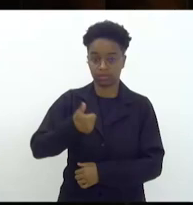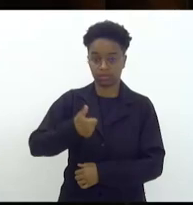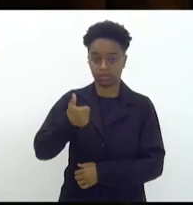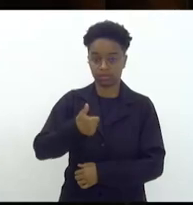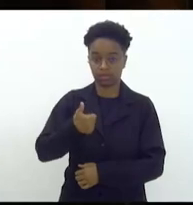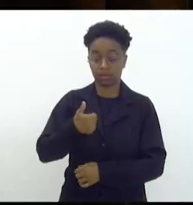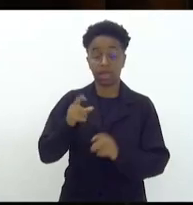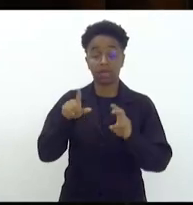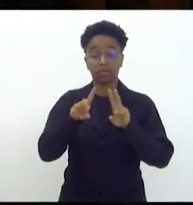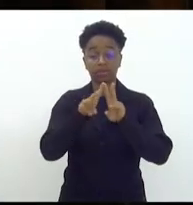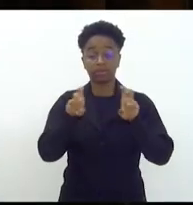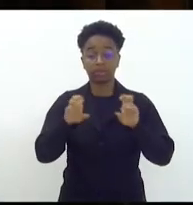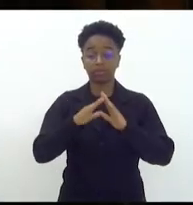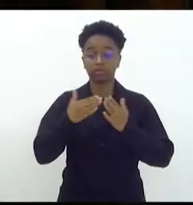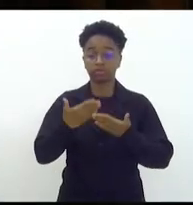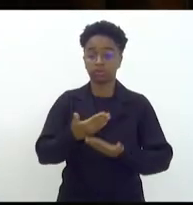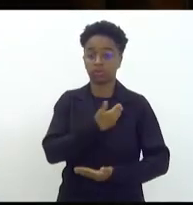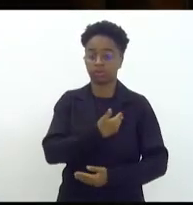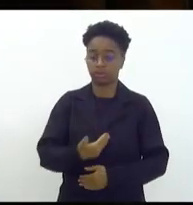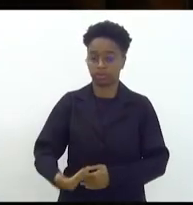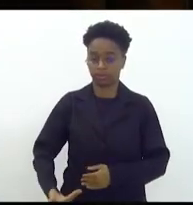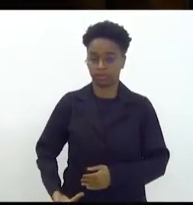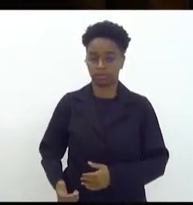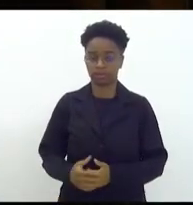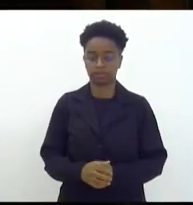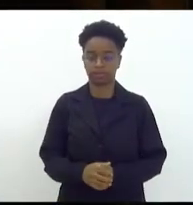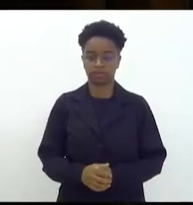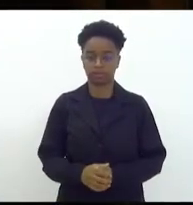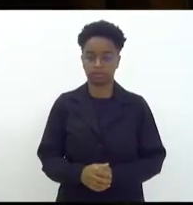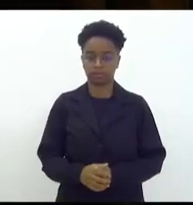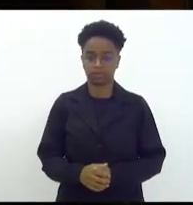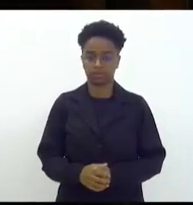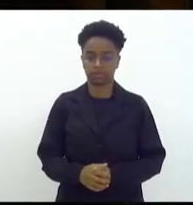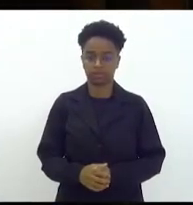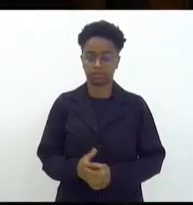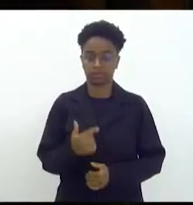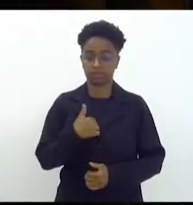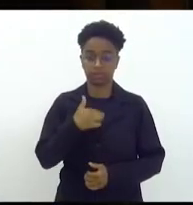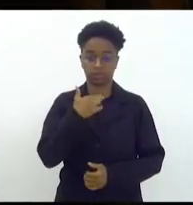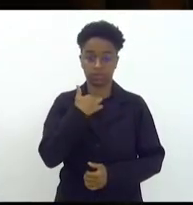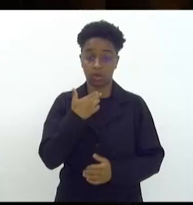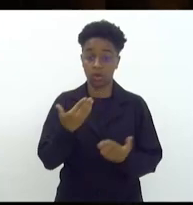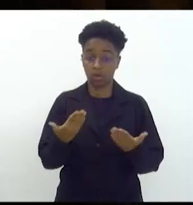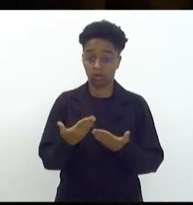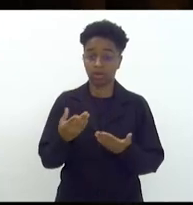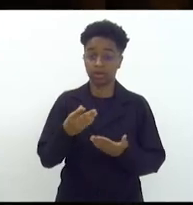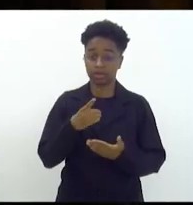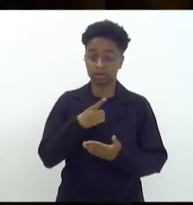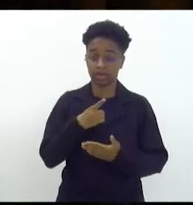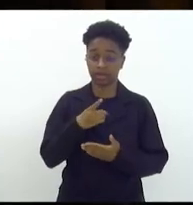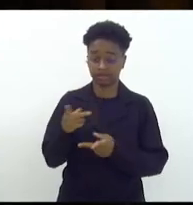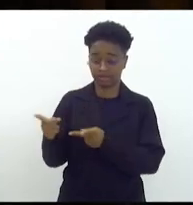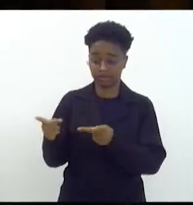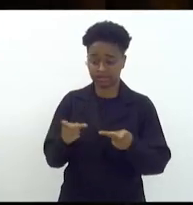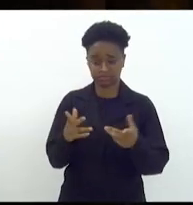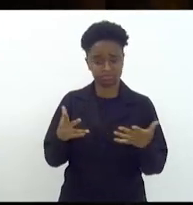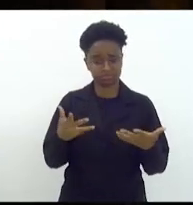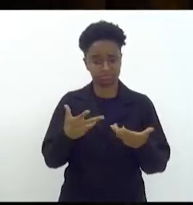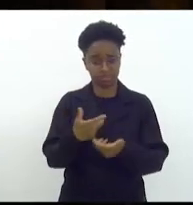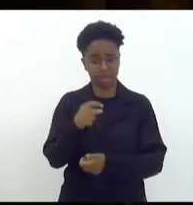é o tema da escola pública eu não podia num dia em que a gente tem visitas tão ilustres aqui na nossa casa